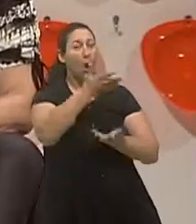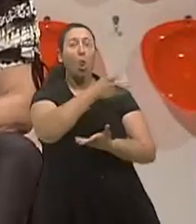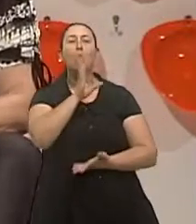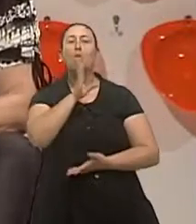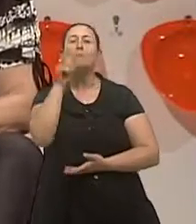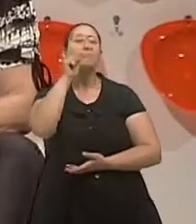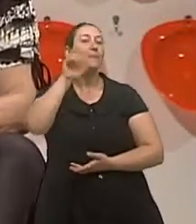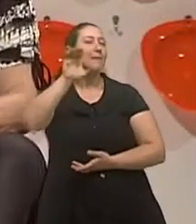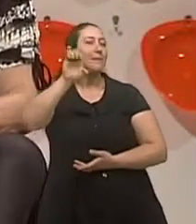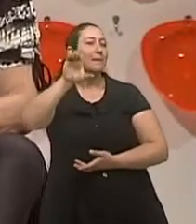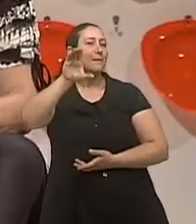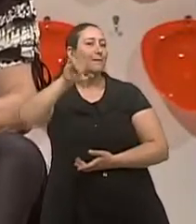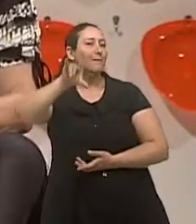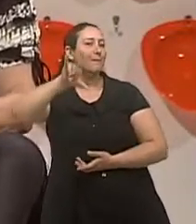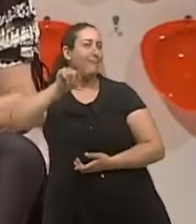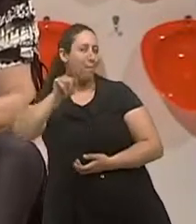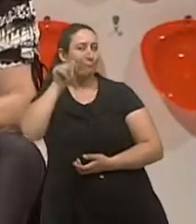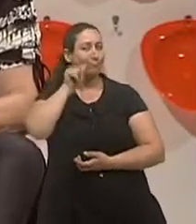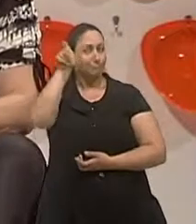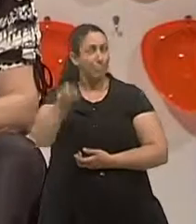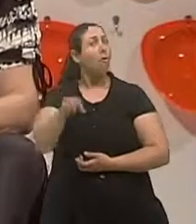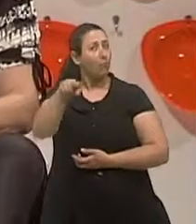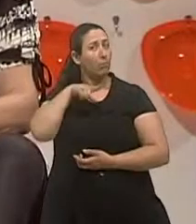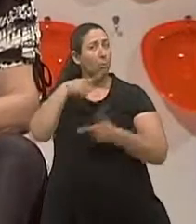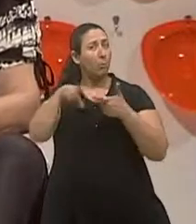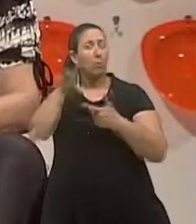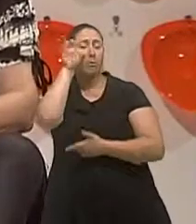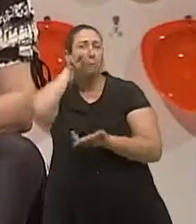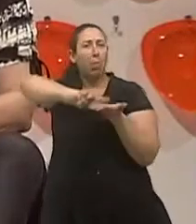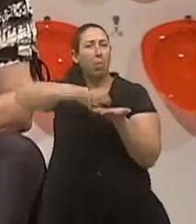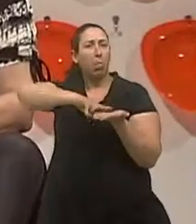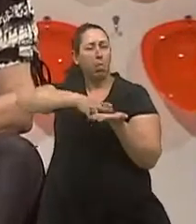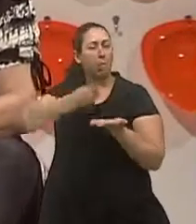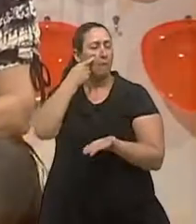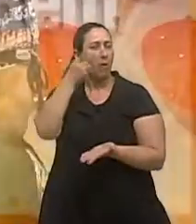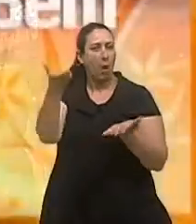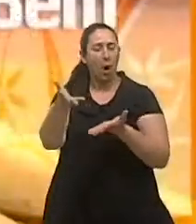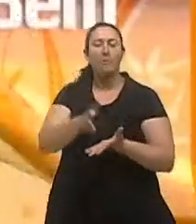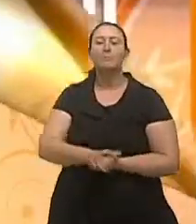sofre de distúrbios do sono e vamos ver o que aconteceu com ela. Roda aí o VT pra gente.